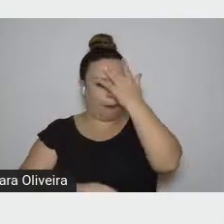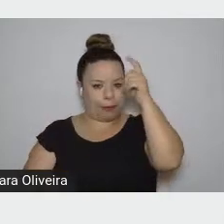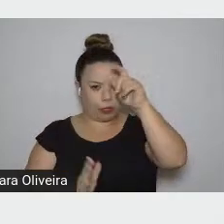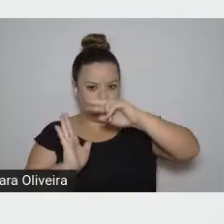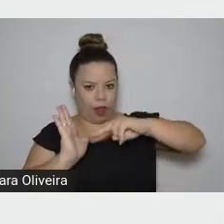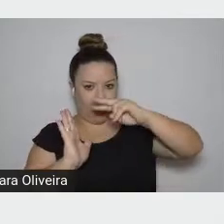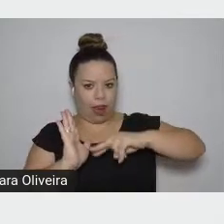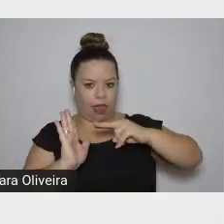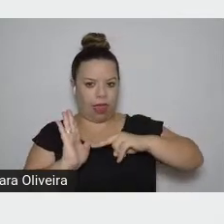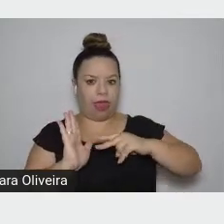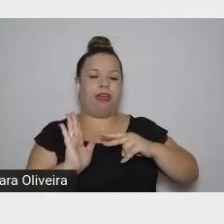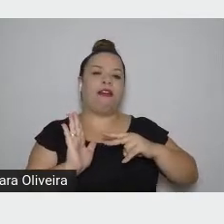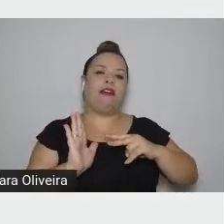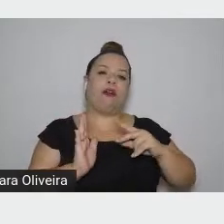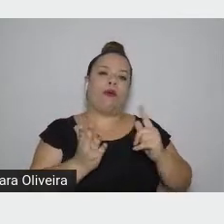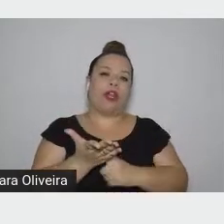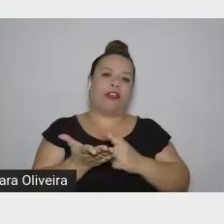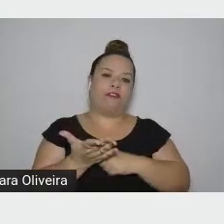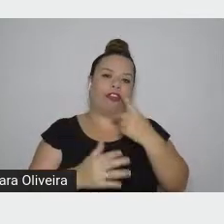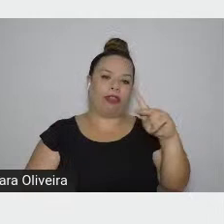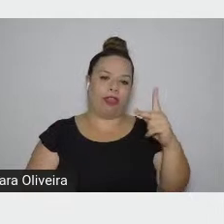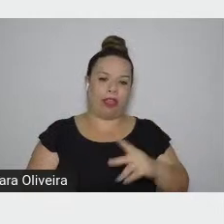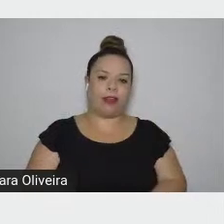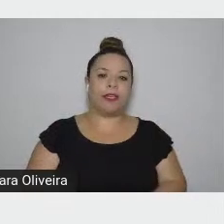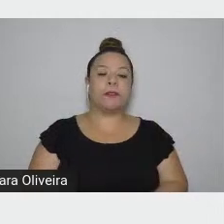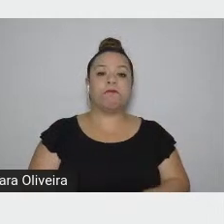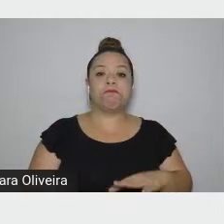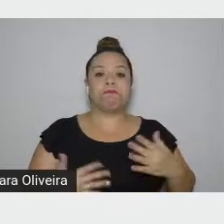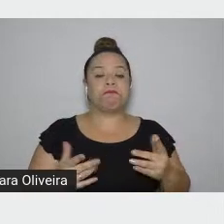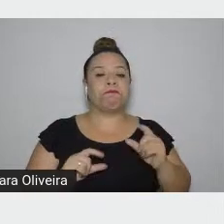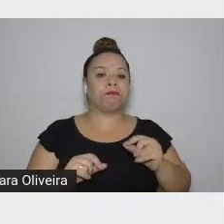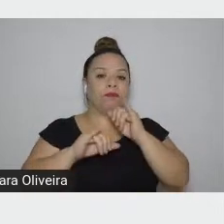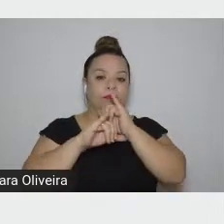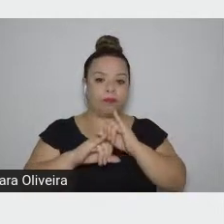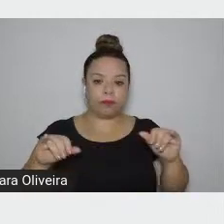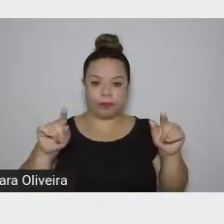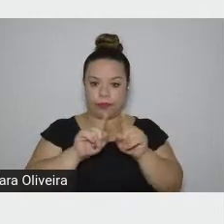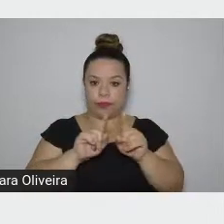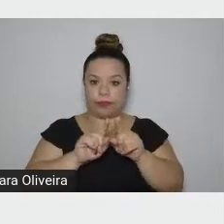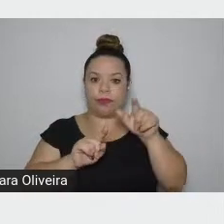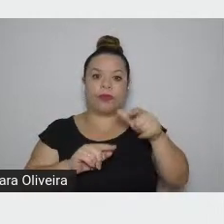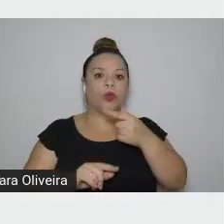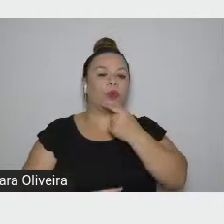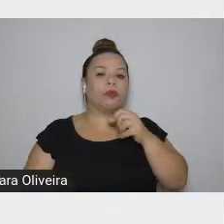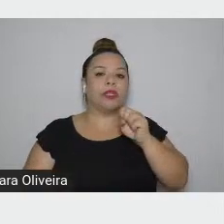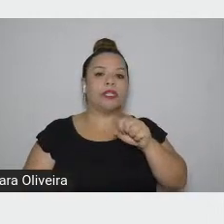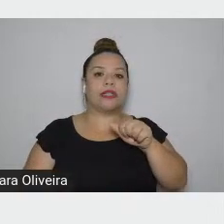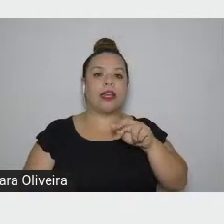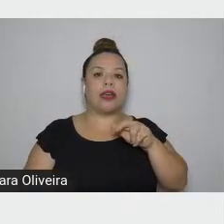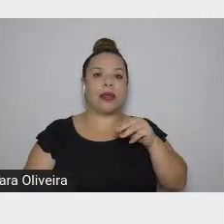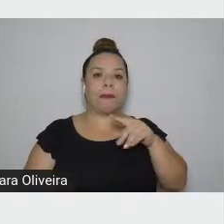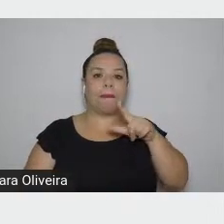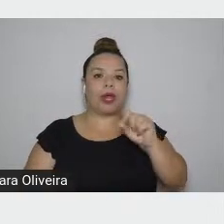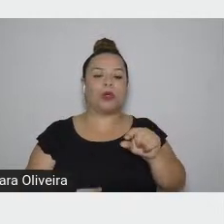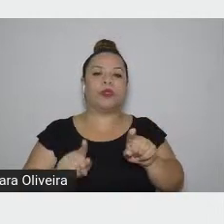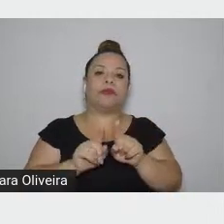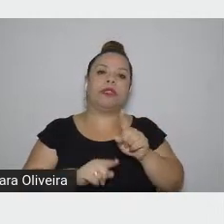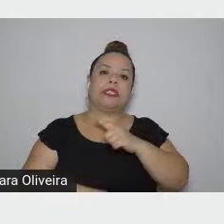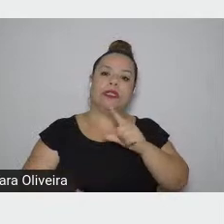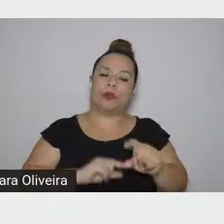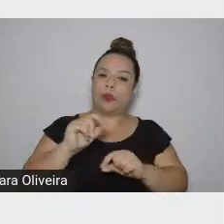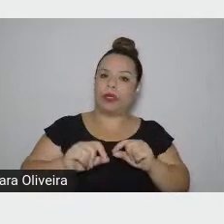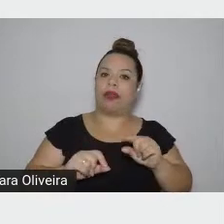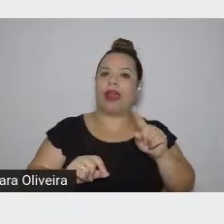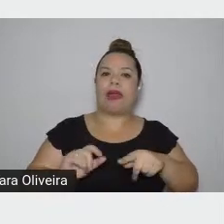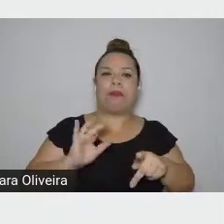A enunciação de Saramago escapa do dogmatismo, a tentação do dogmatismo,